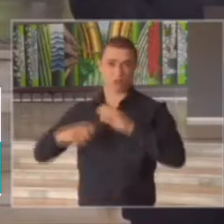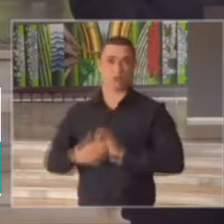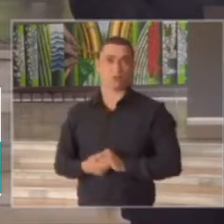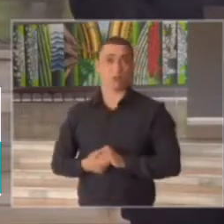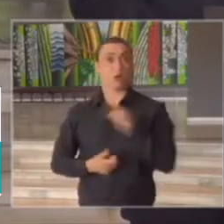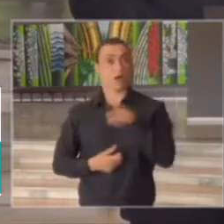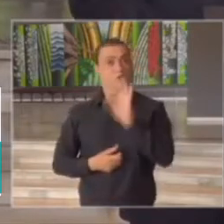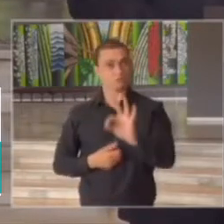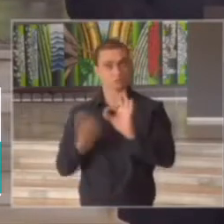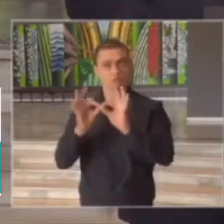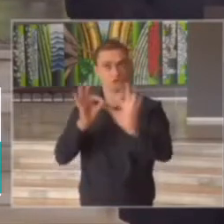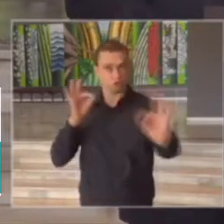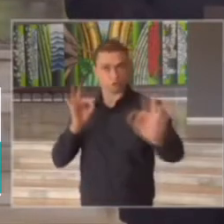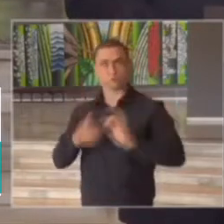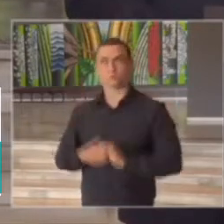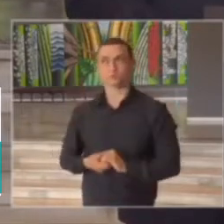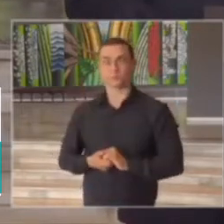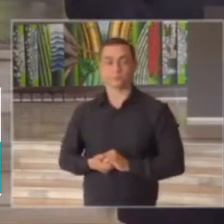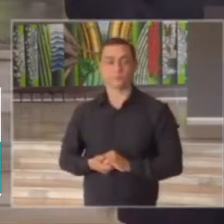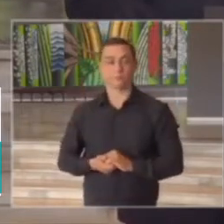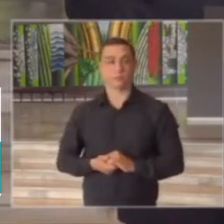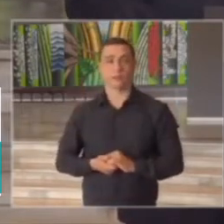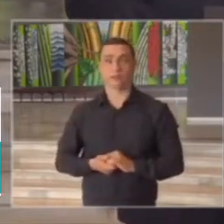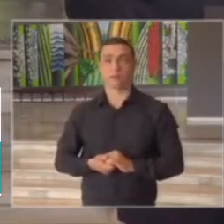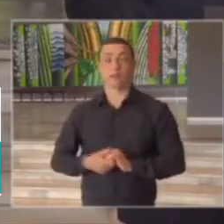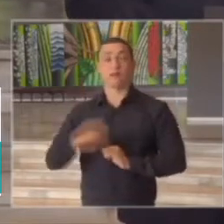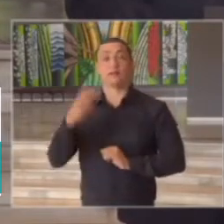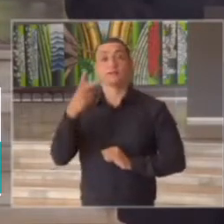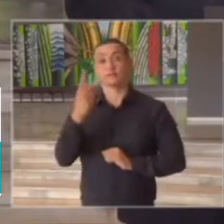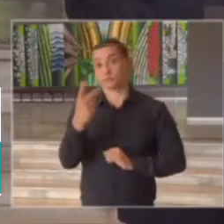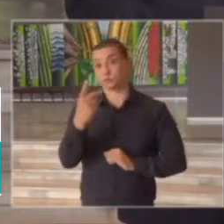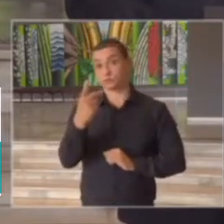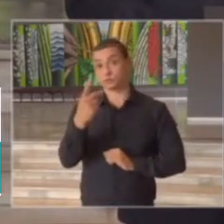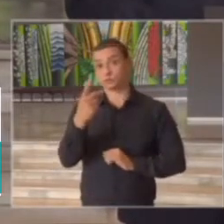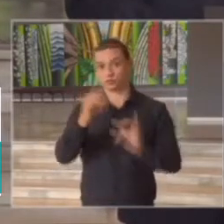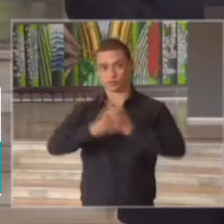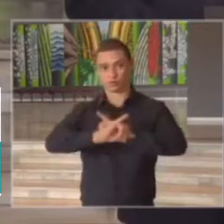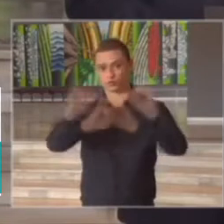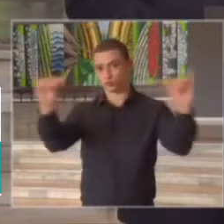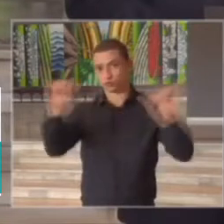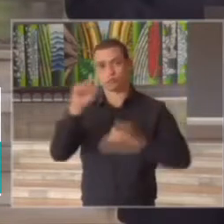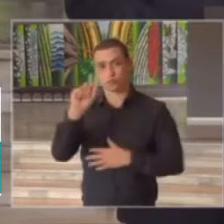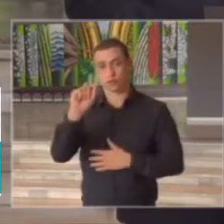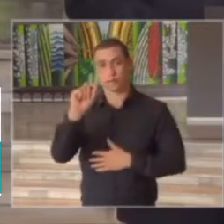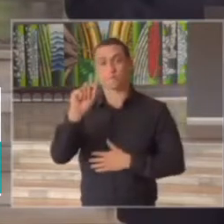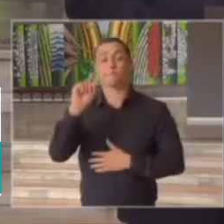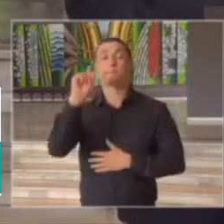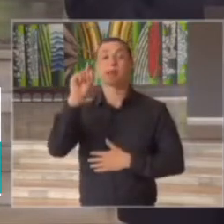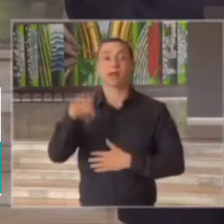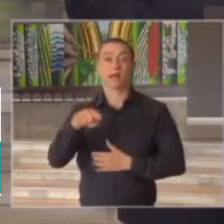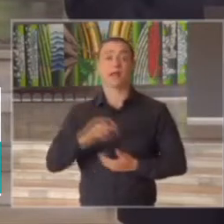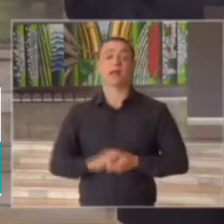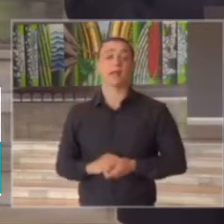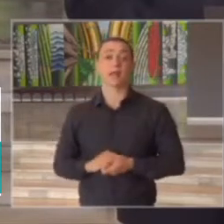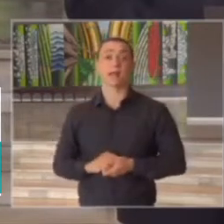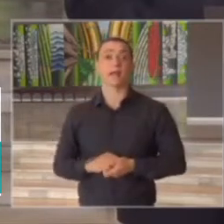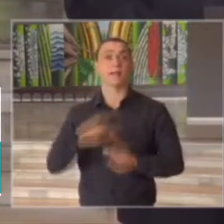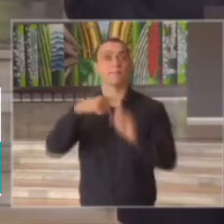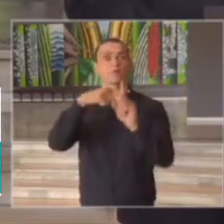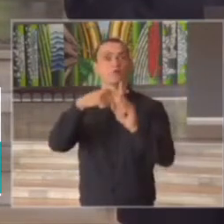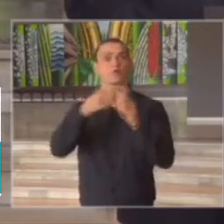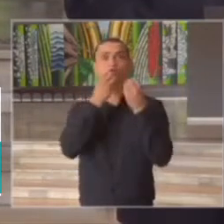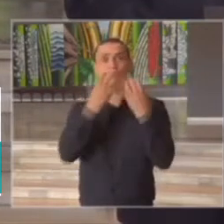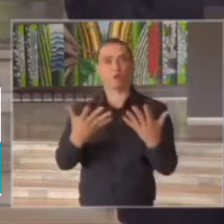é uma mensagem positiva sobre respiradores nós entregamos até ontem